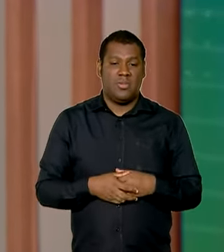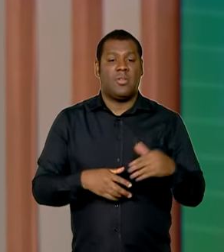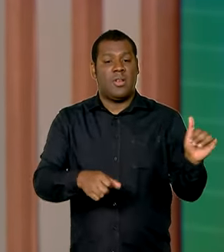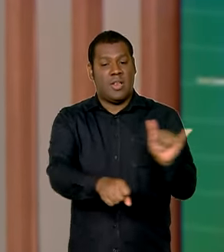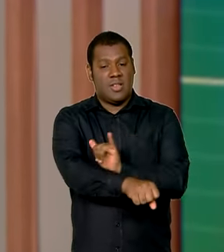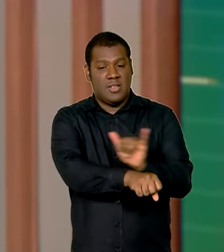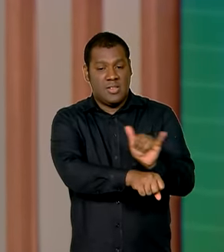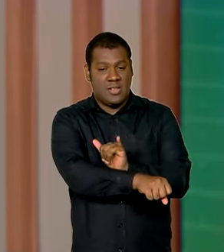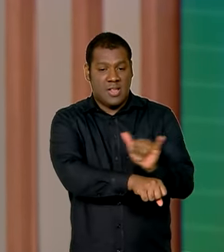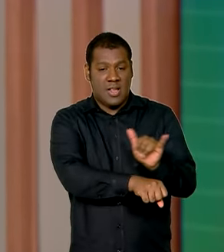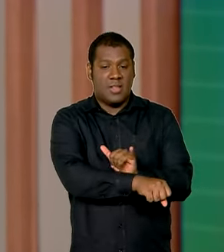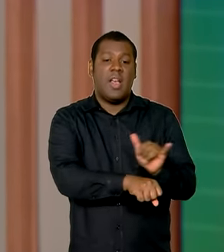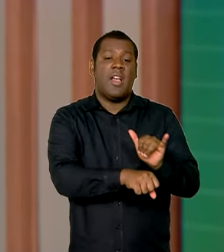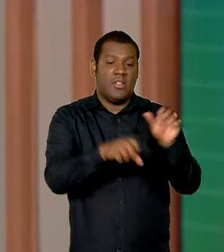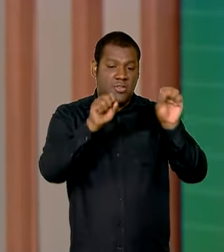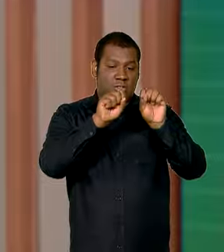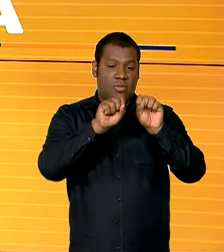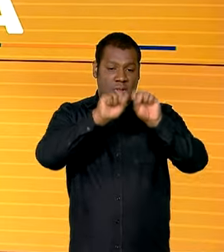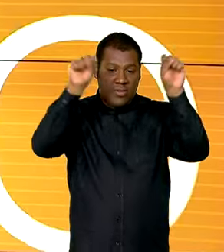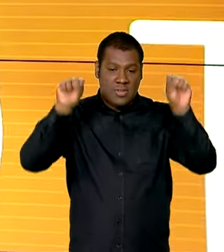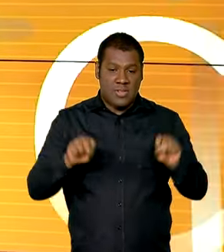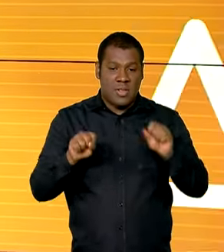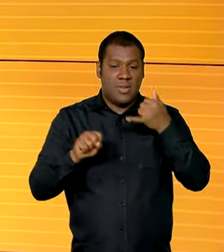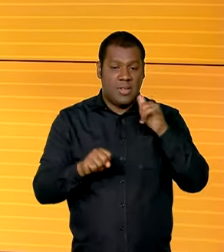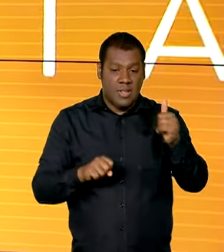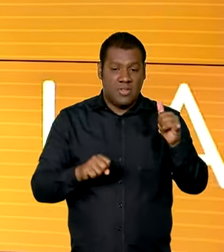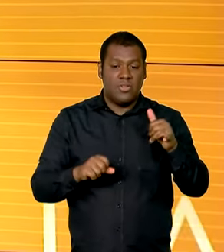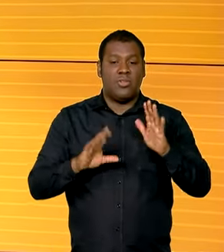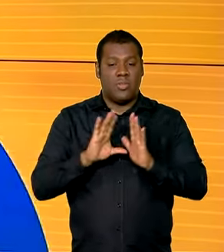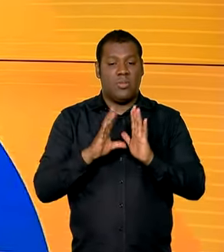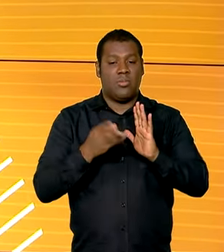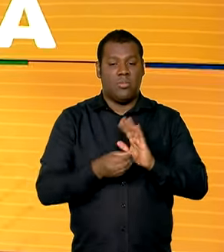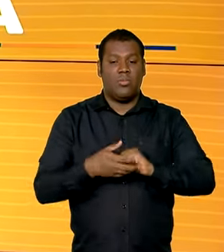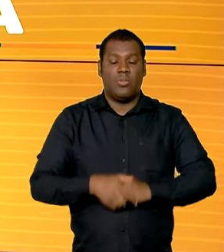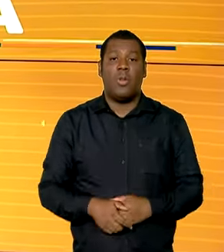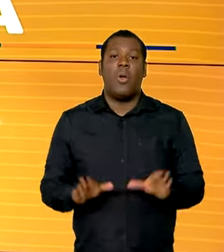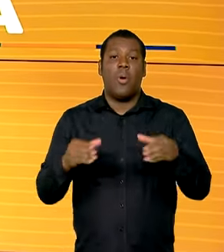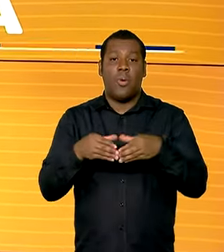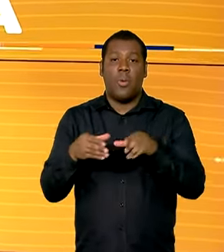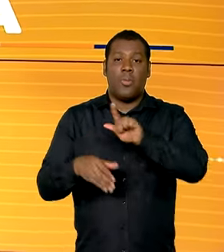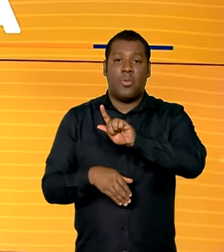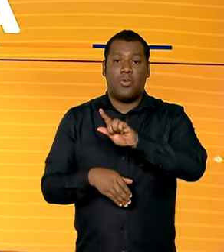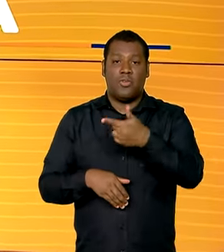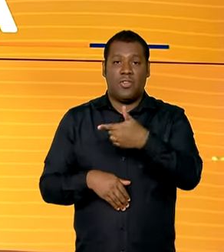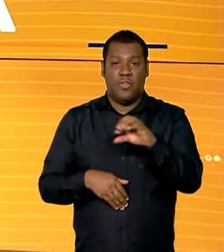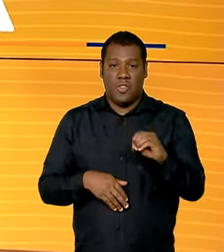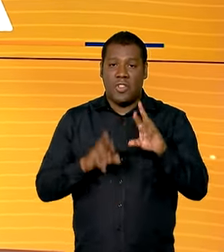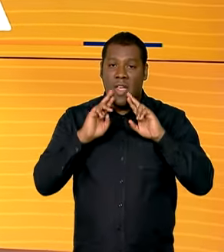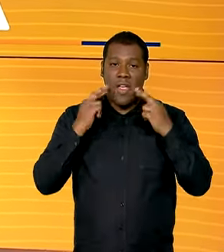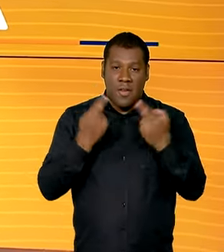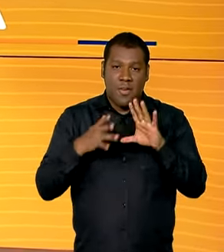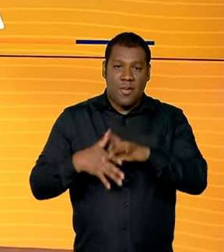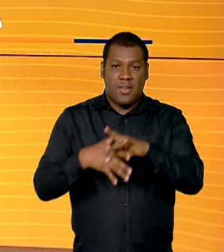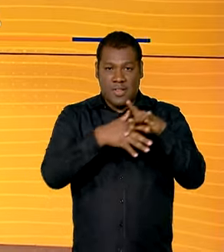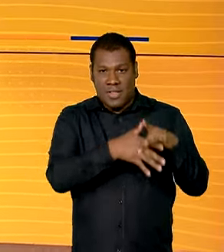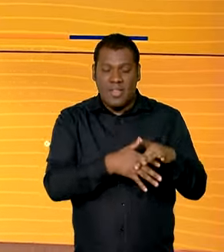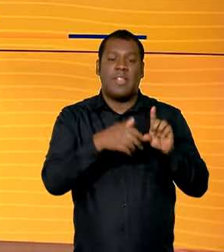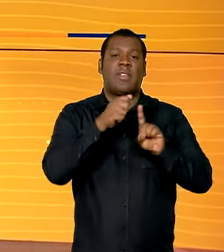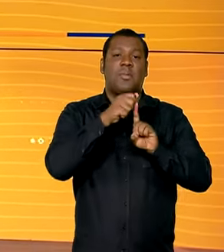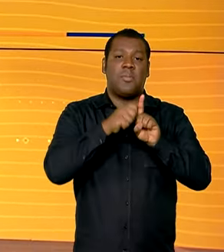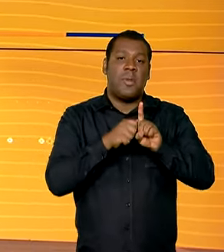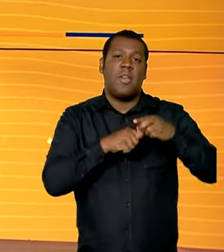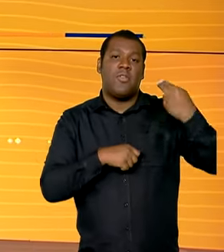recomposição do sistema E a reunião dos líderes do G20 que será em novembro no Rio de Janeiro tem